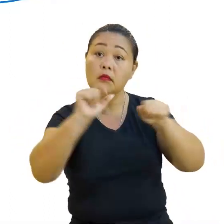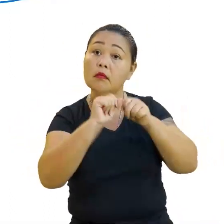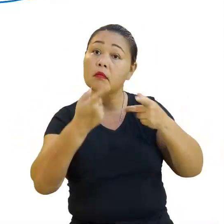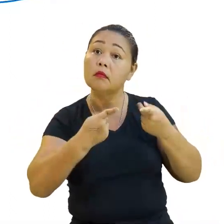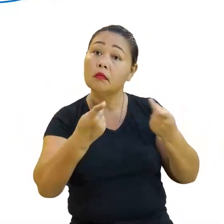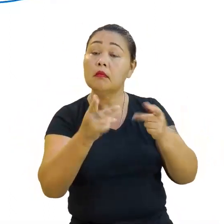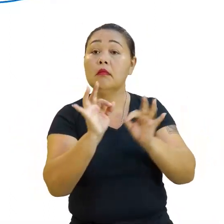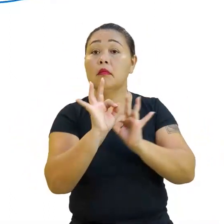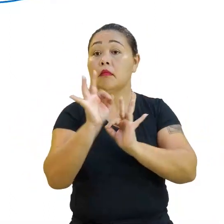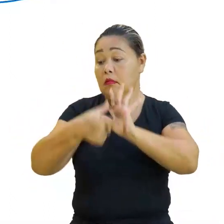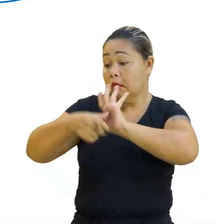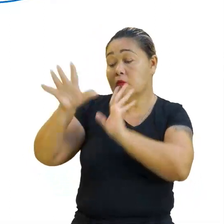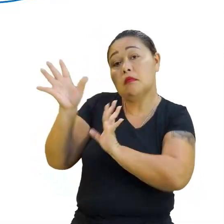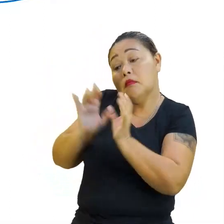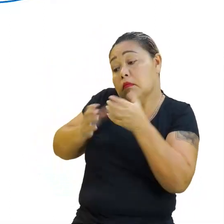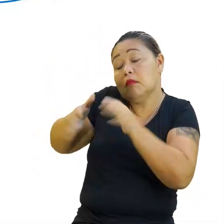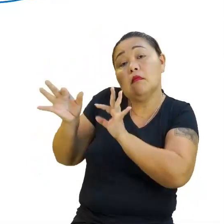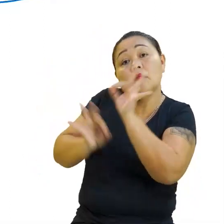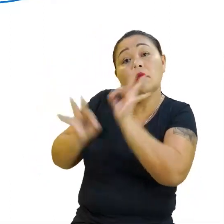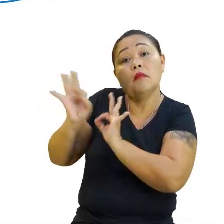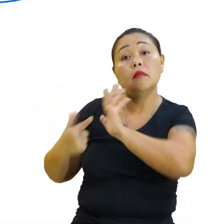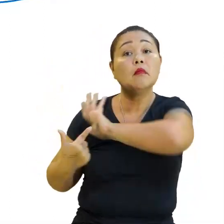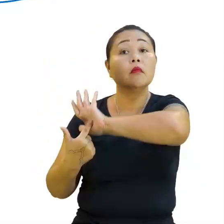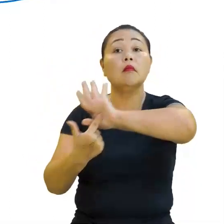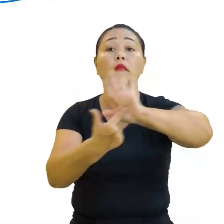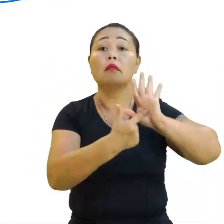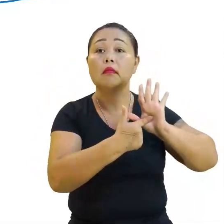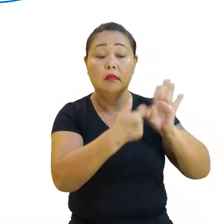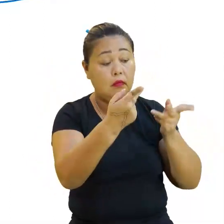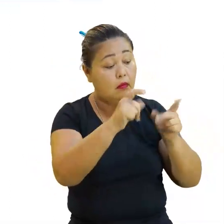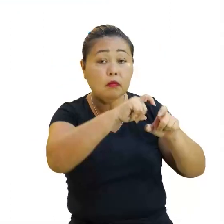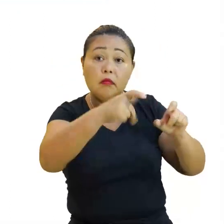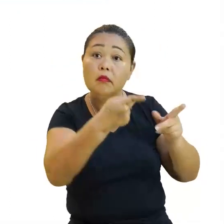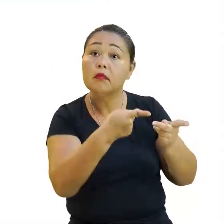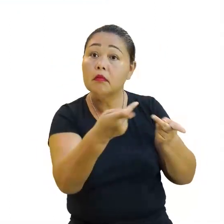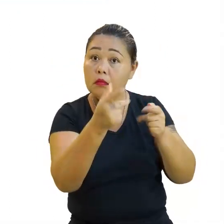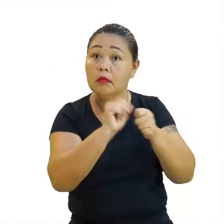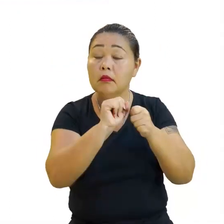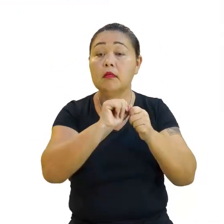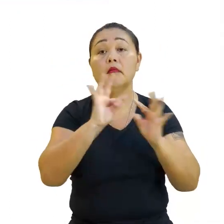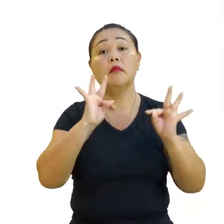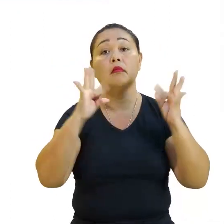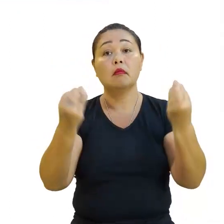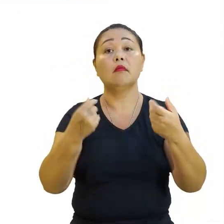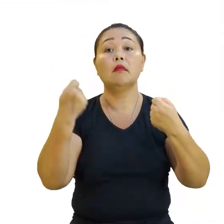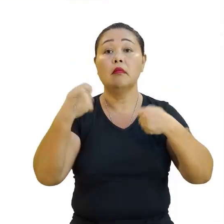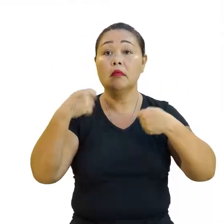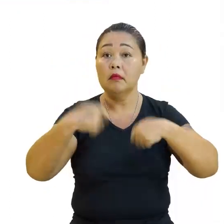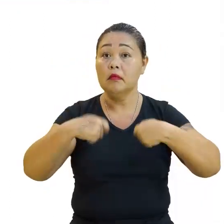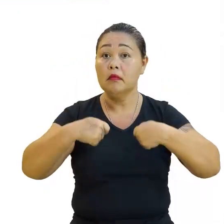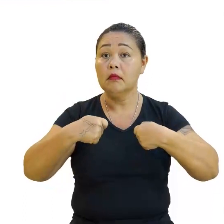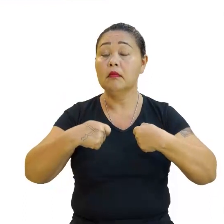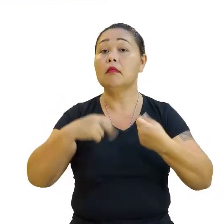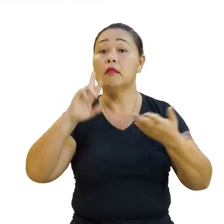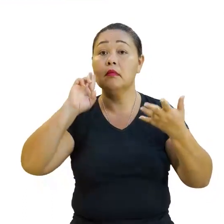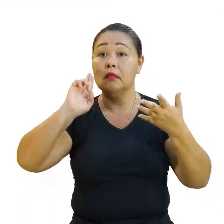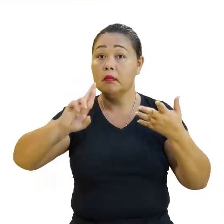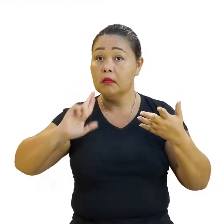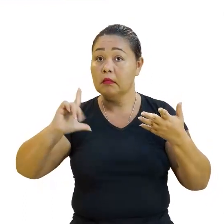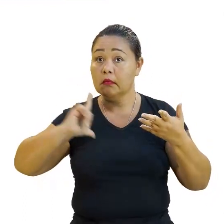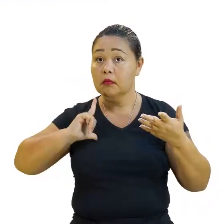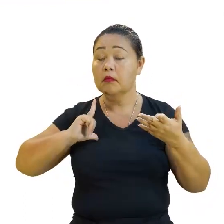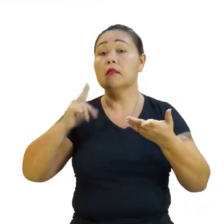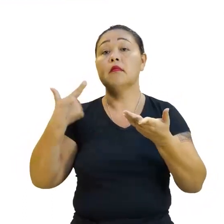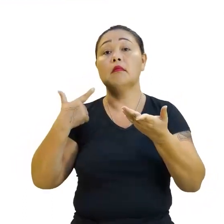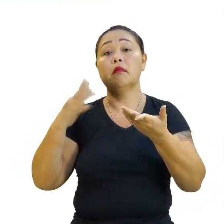A gente precisa que a pessoa apresente convite para entrar na festa. Ou seja, né? Todos os convites vão ter resultado na bilheteria